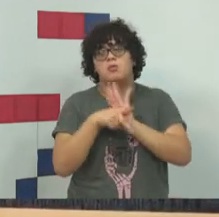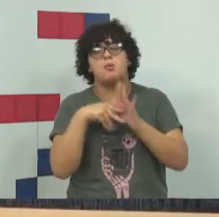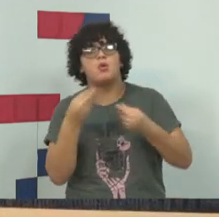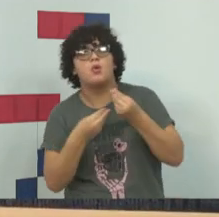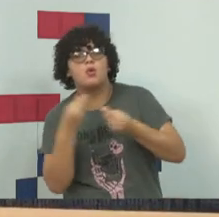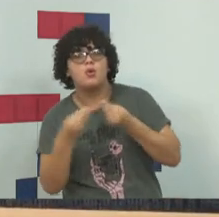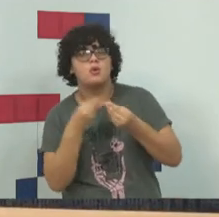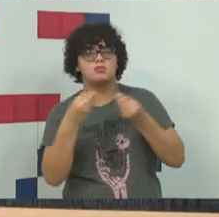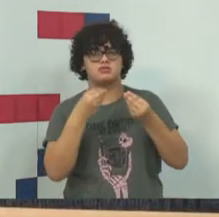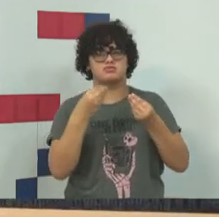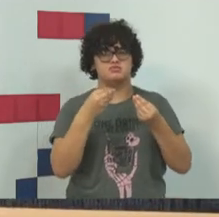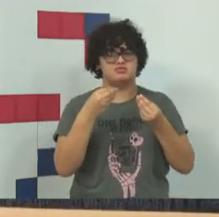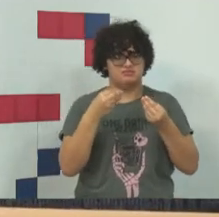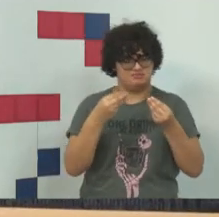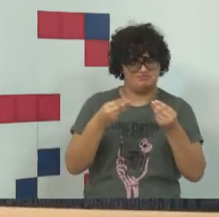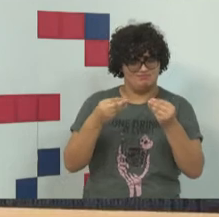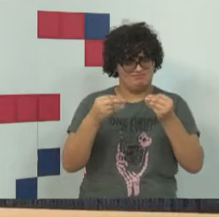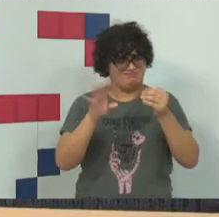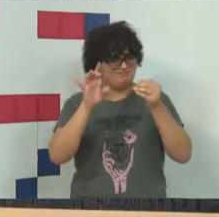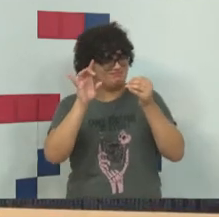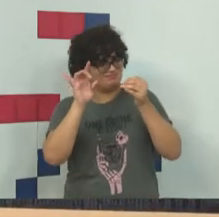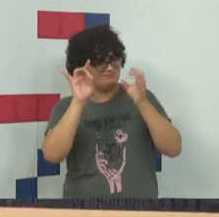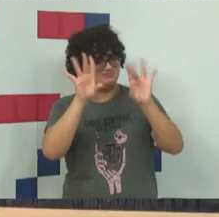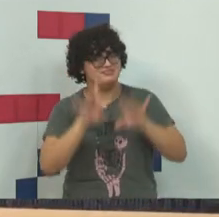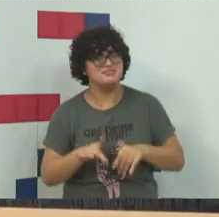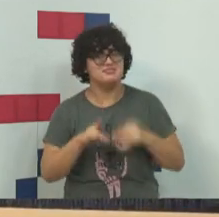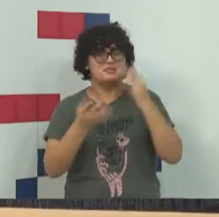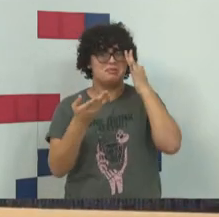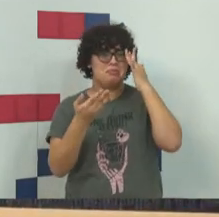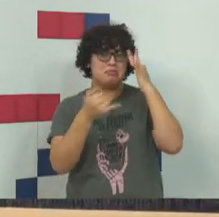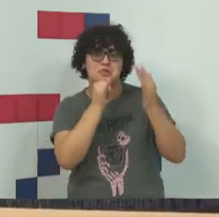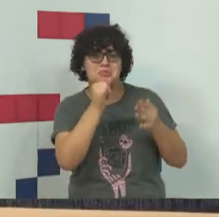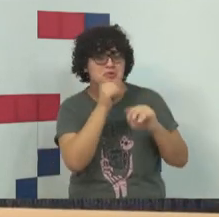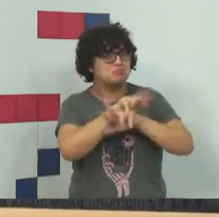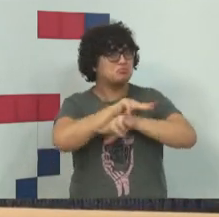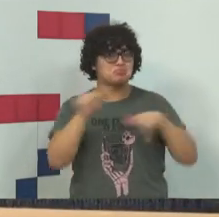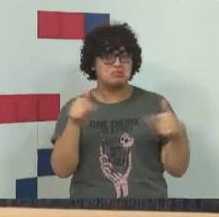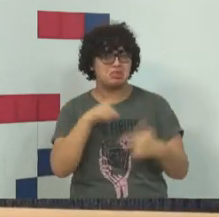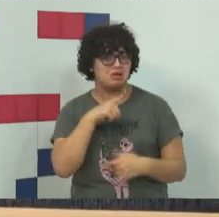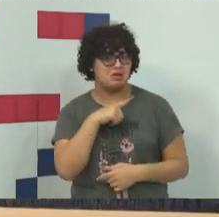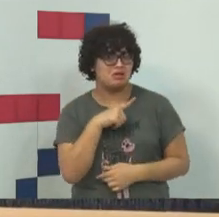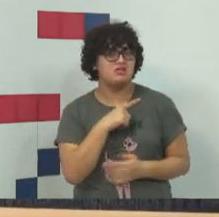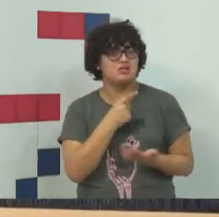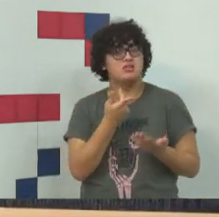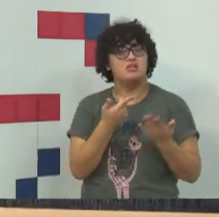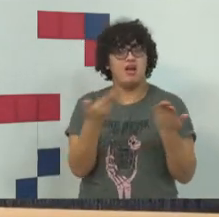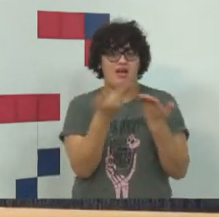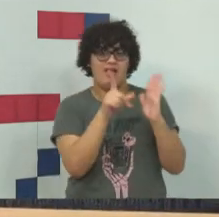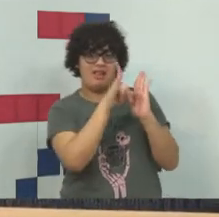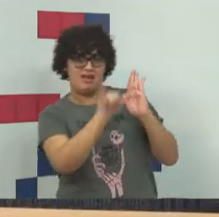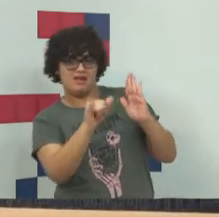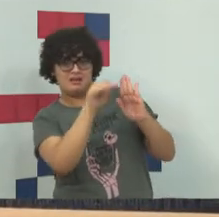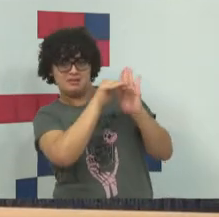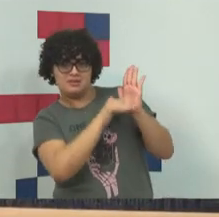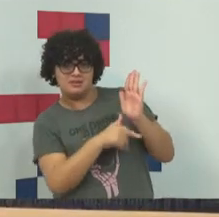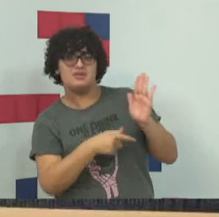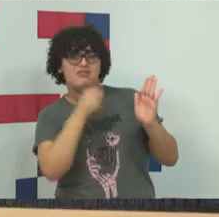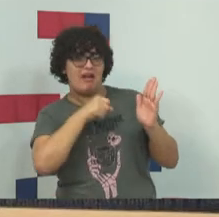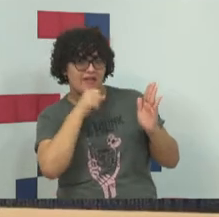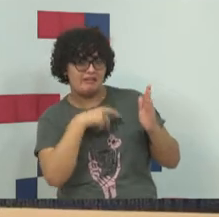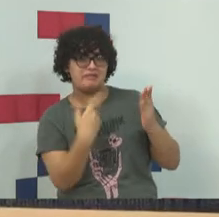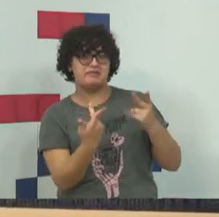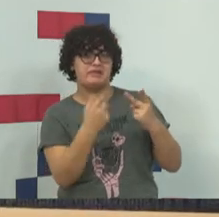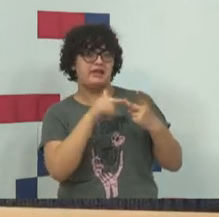regime específico. Exemplo de tantos estatutos que existem aí, estatuto de idoso, o estatuto